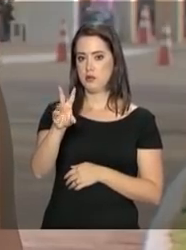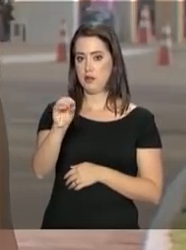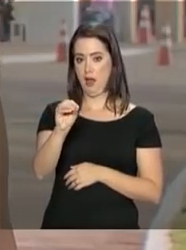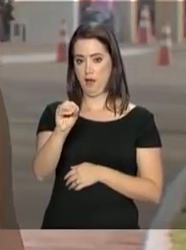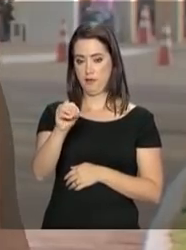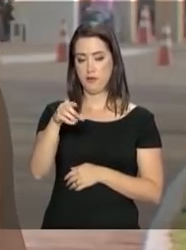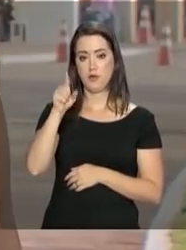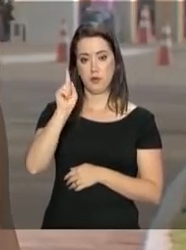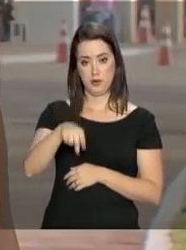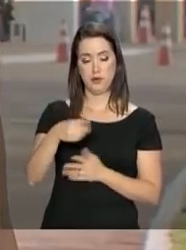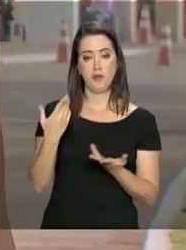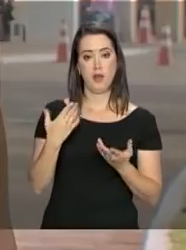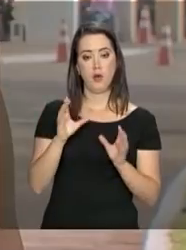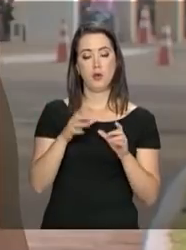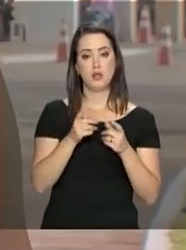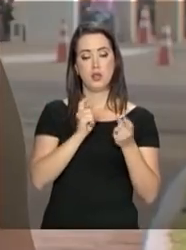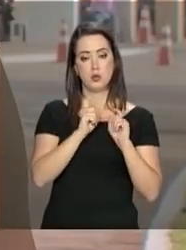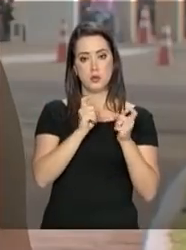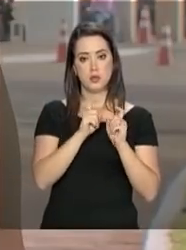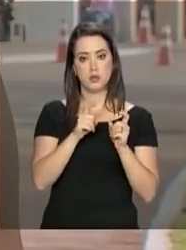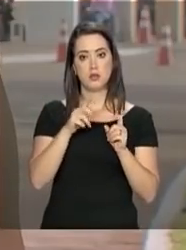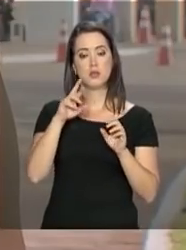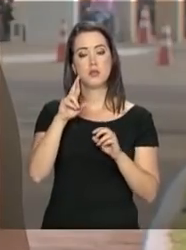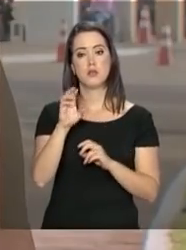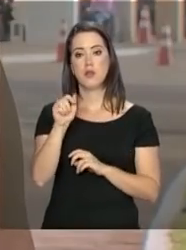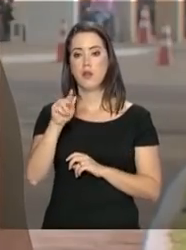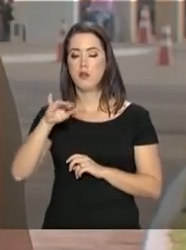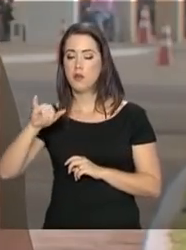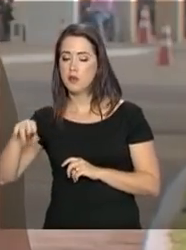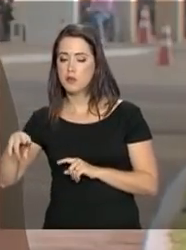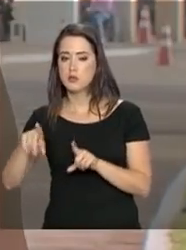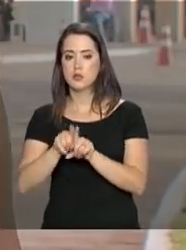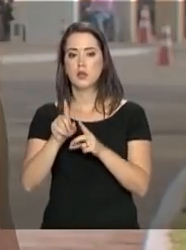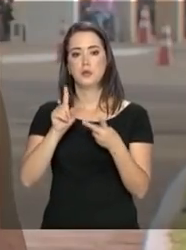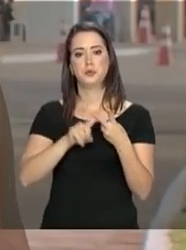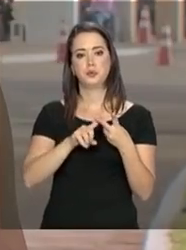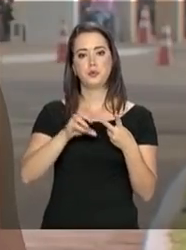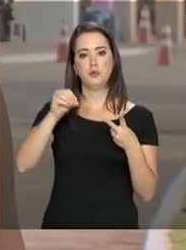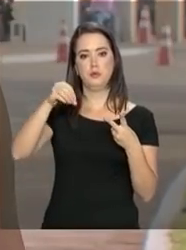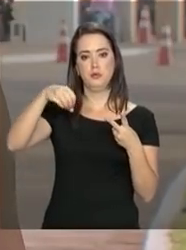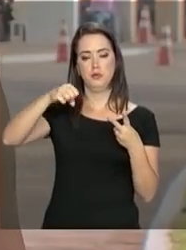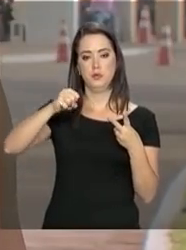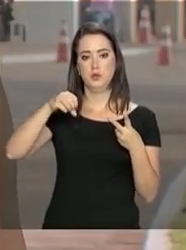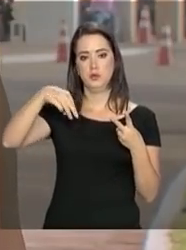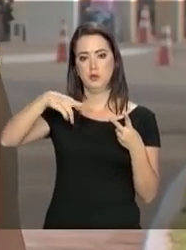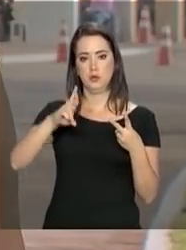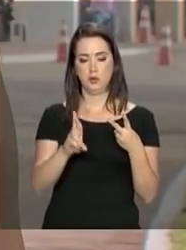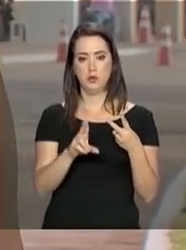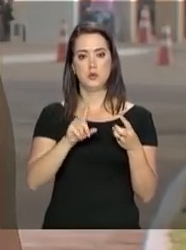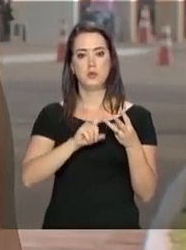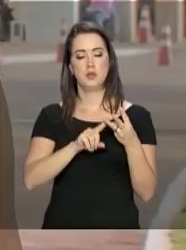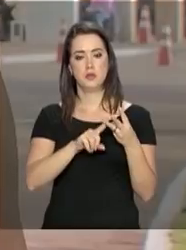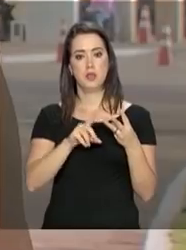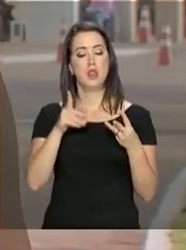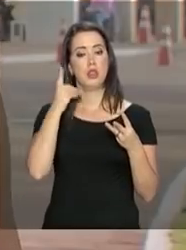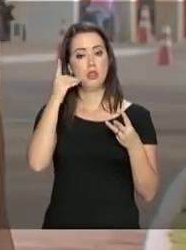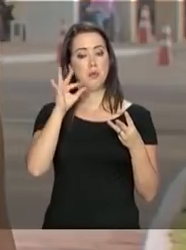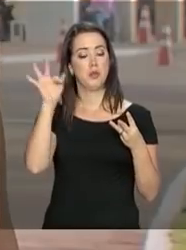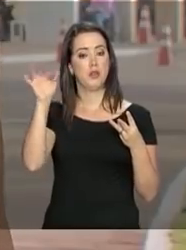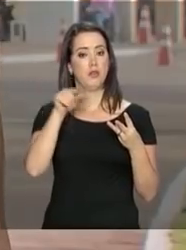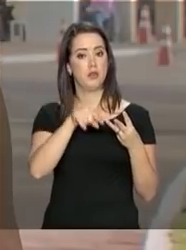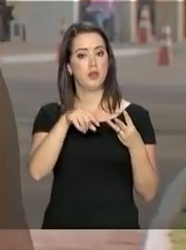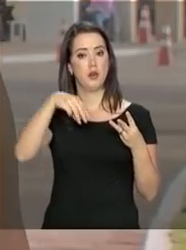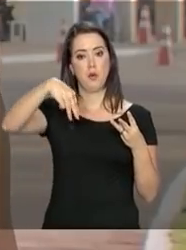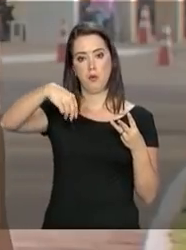do desenvolvimento regional. Os outros dois nomes, Osmar Terra, para o Ministério da Cidadania, e o deputado federal Marcelo Álvaro Antônio,